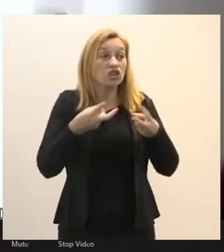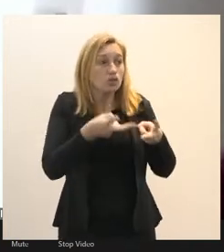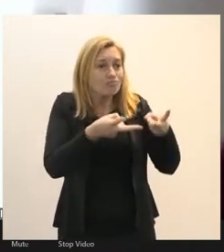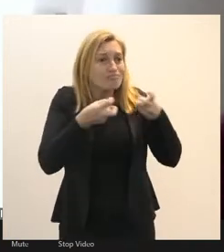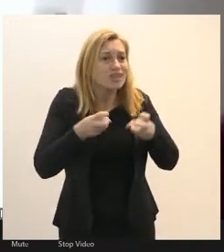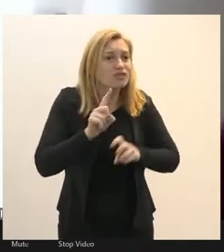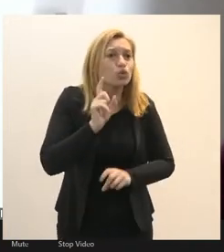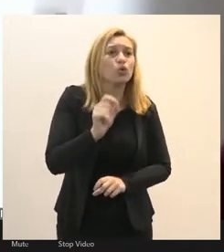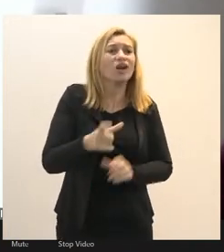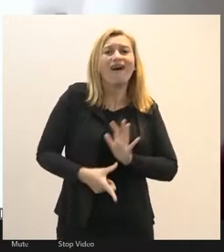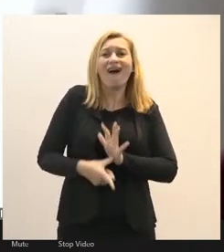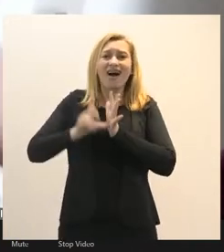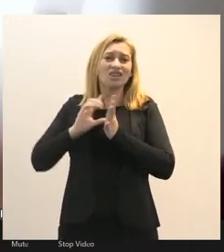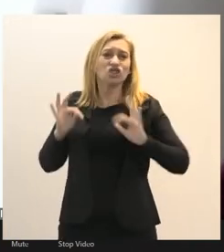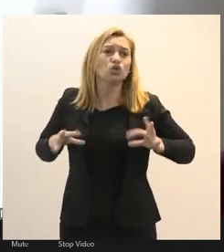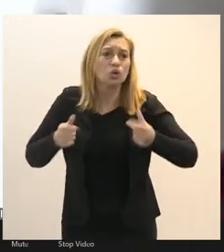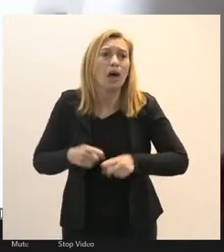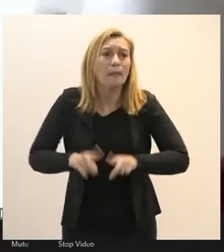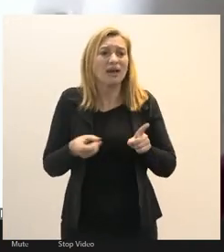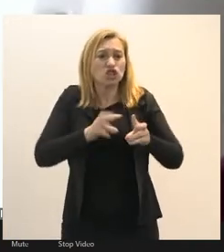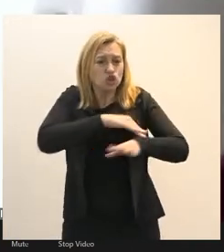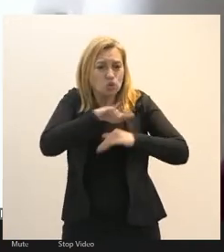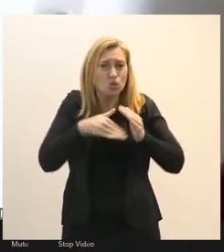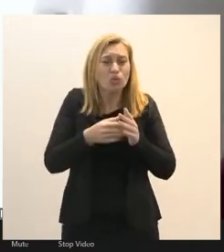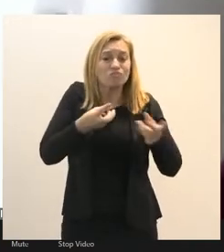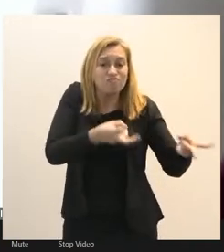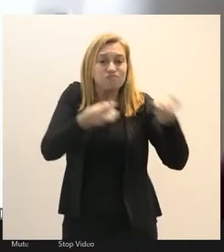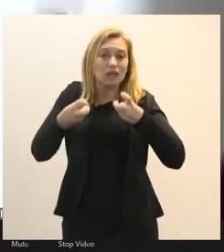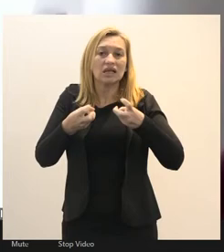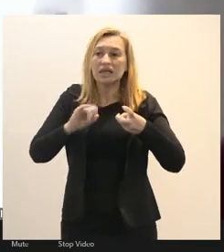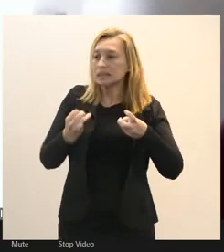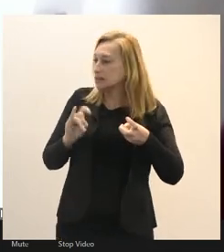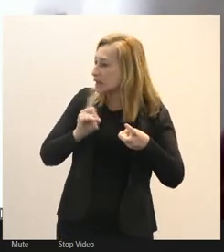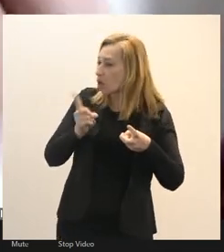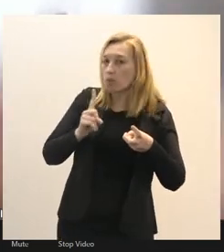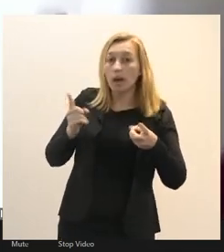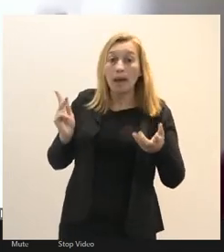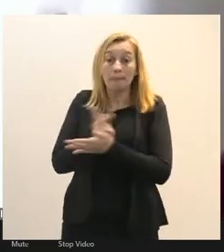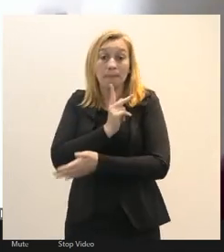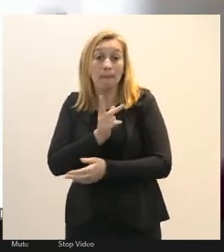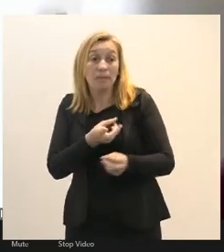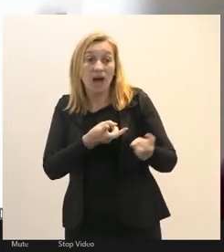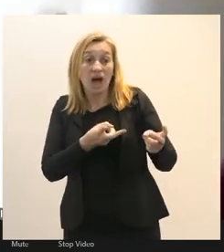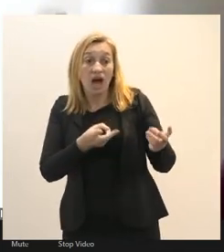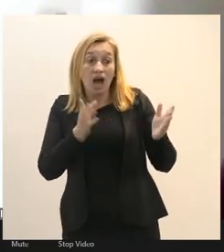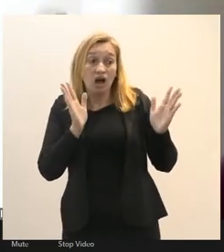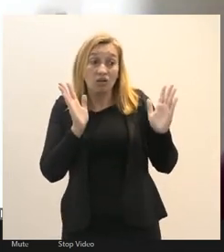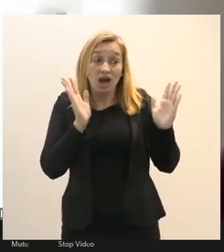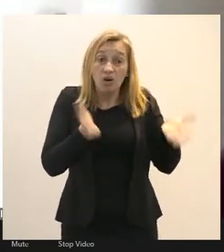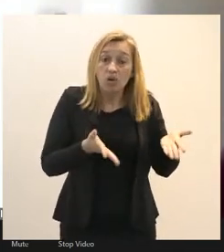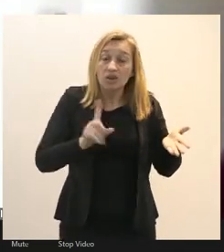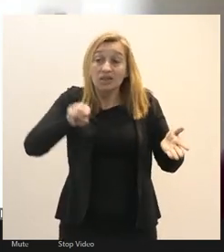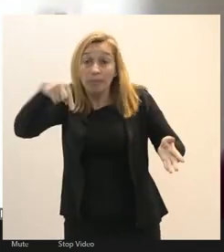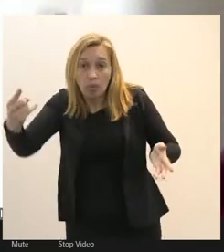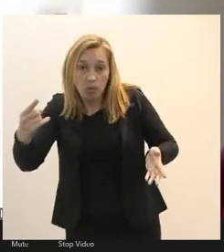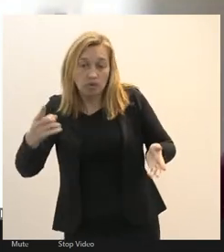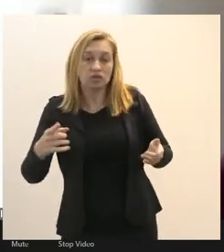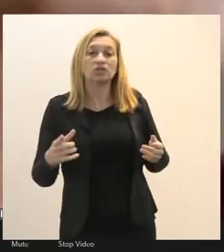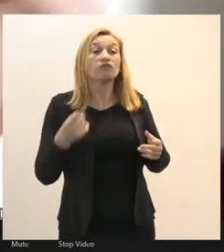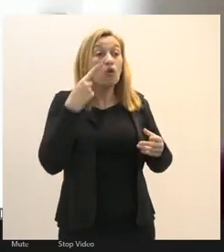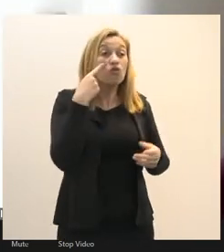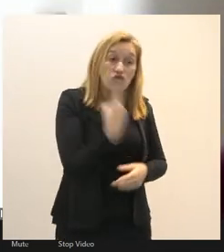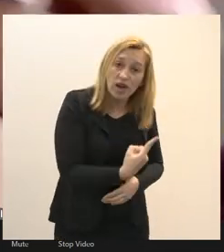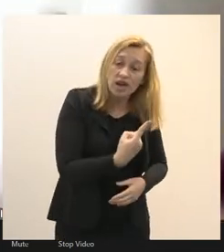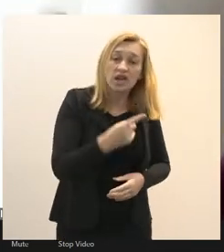um pouco antes dos outros mas todos vão perceber e se não perceberem agora vão perceber daqui a pouco quando doer na carne porque vão ver